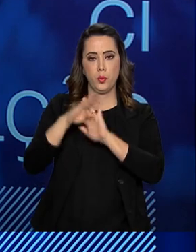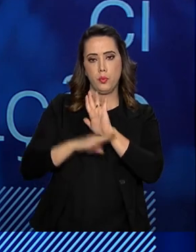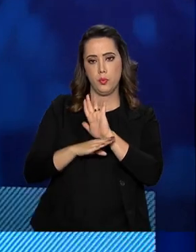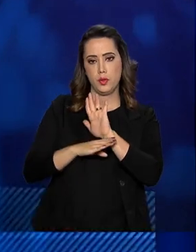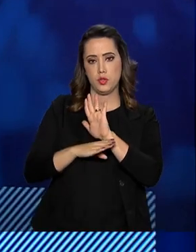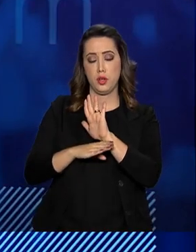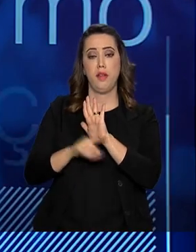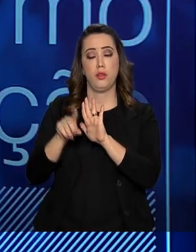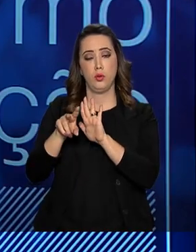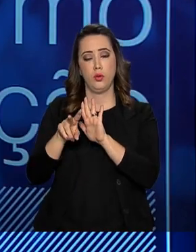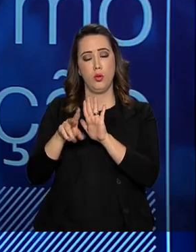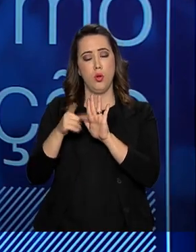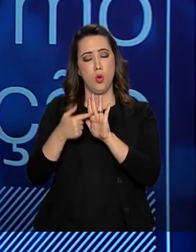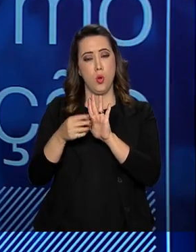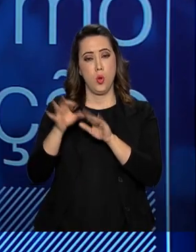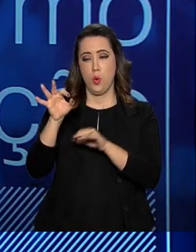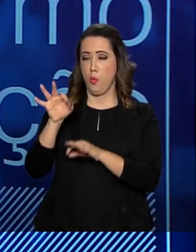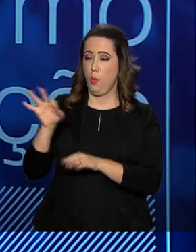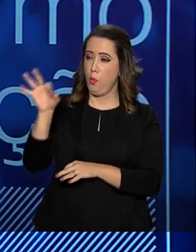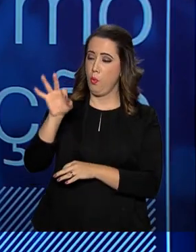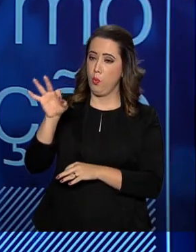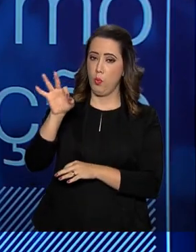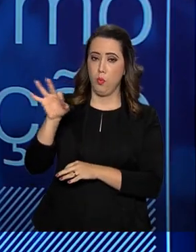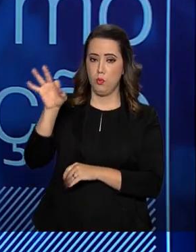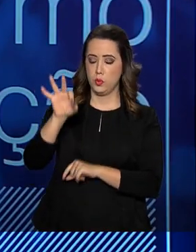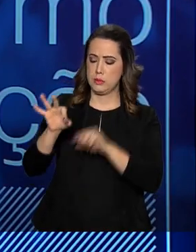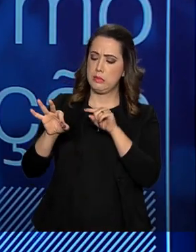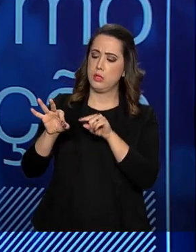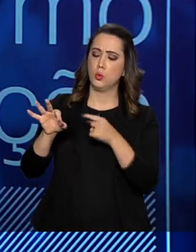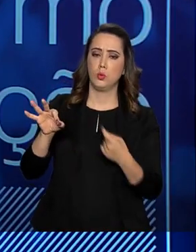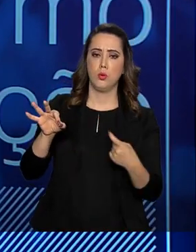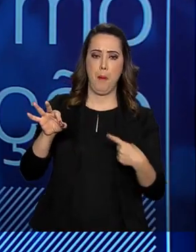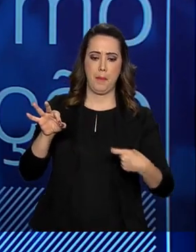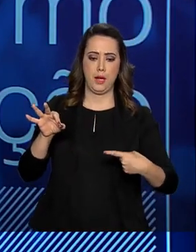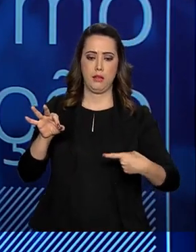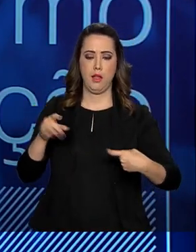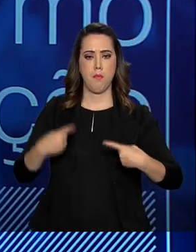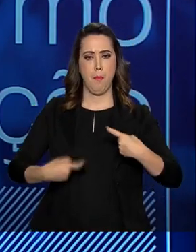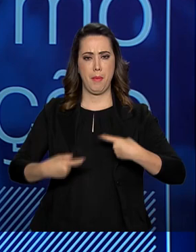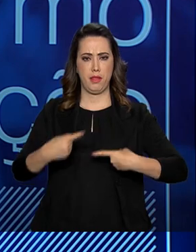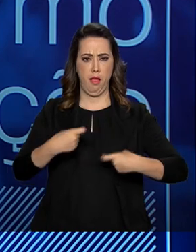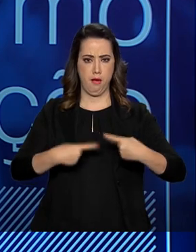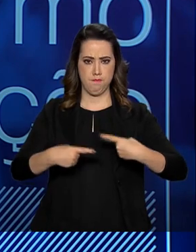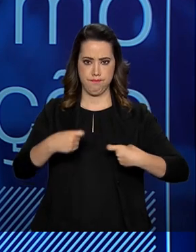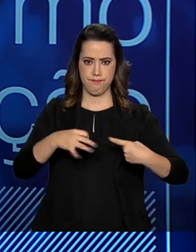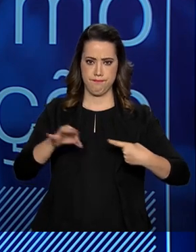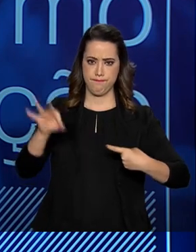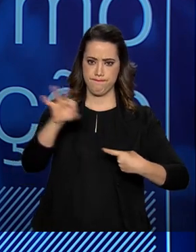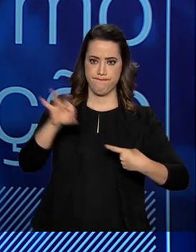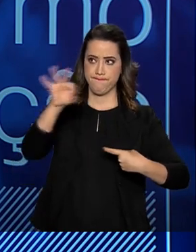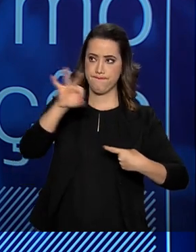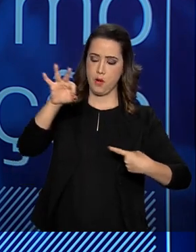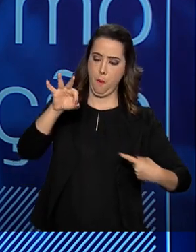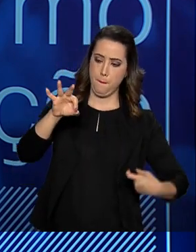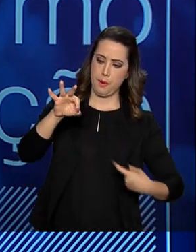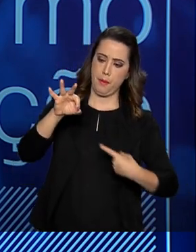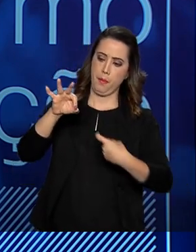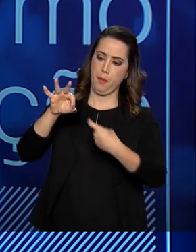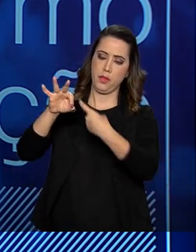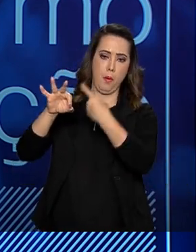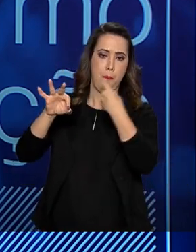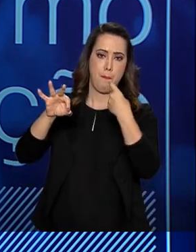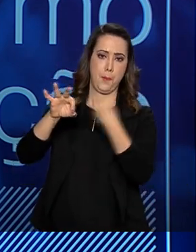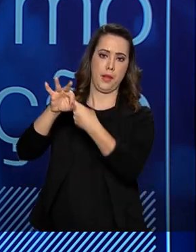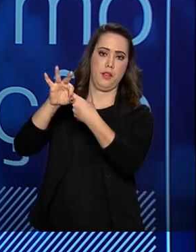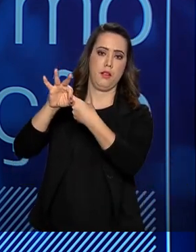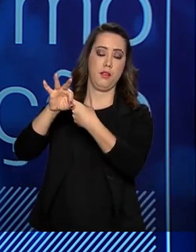Volbachia, onde o mosquito ele é infectado por uma bactéria, essa bactéria Volbachia. Foi trabalhada a